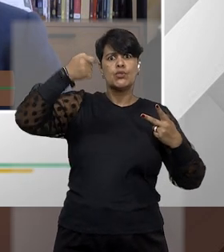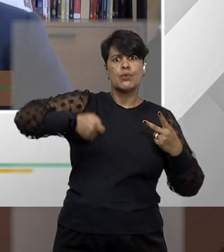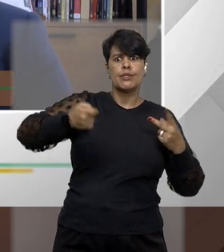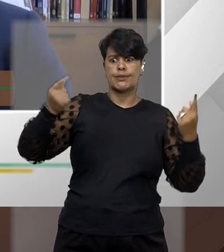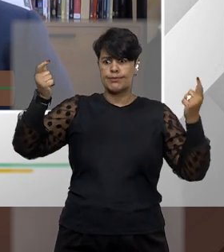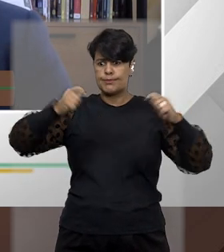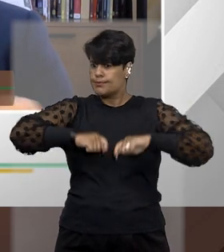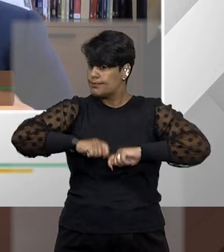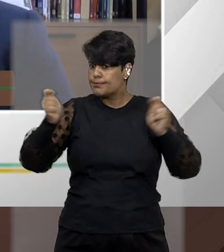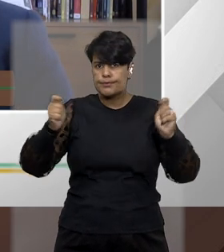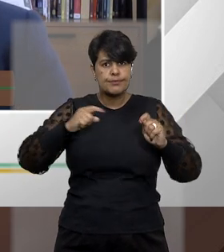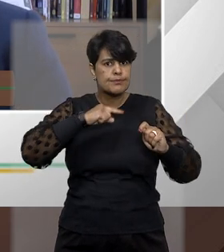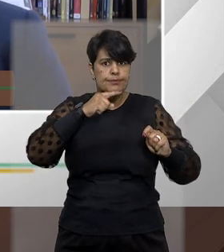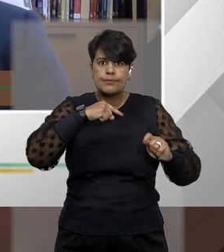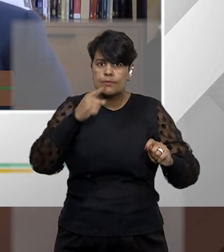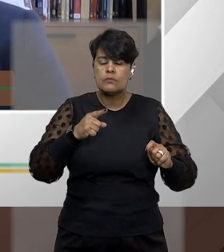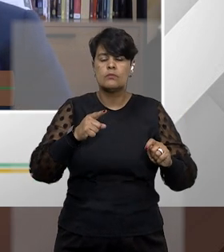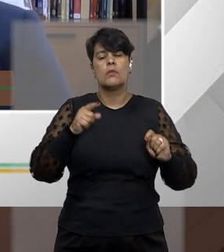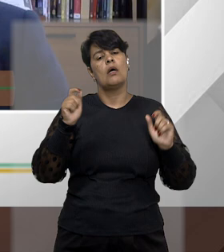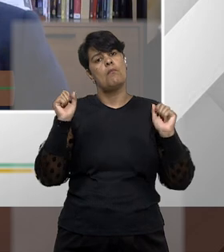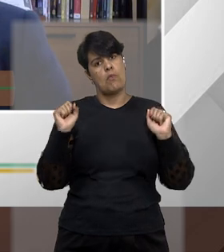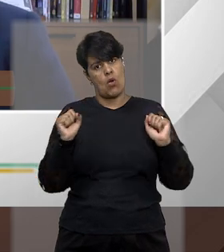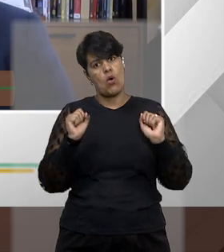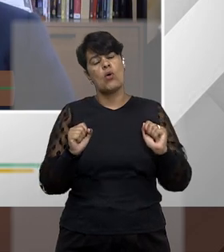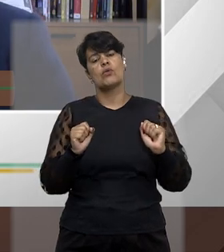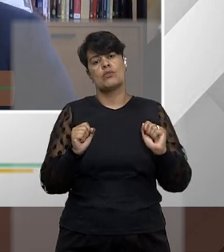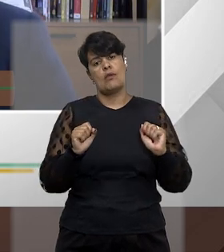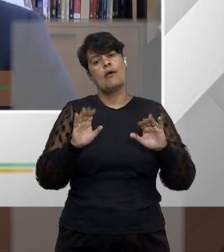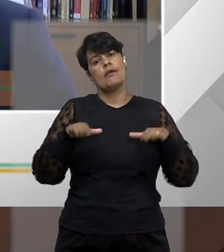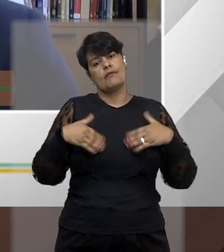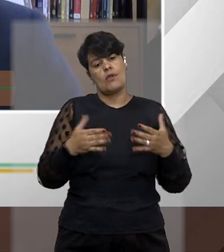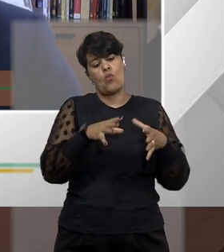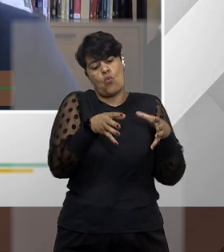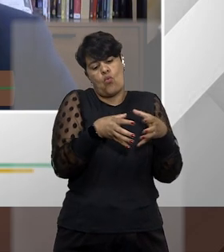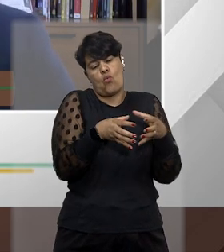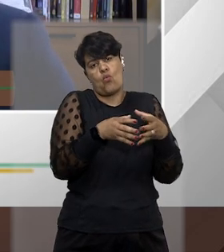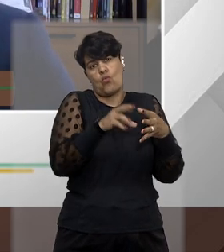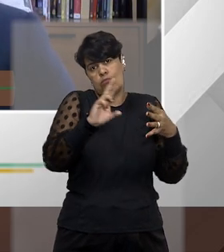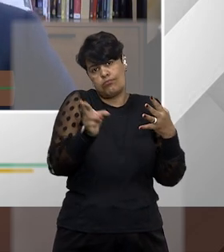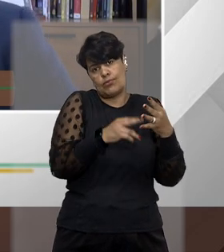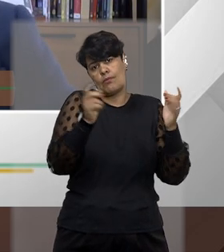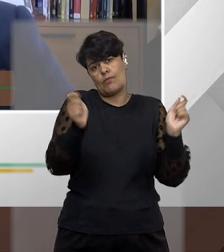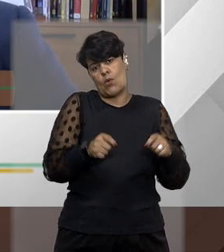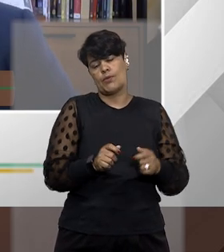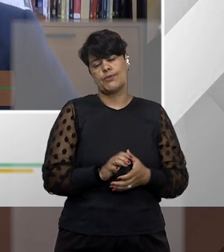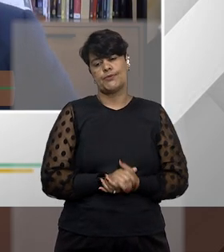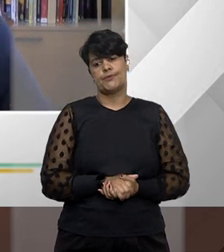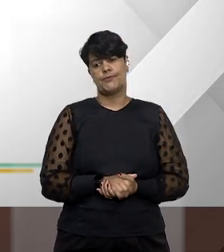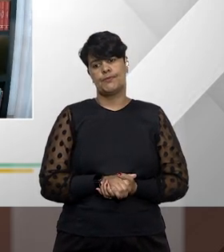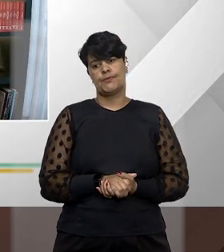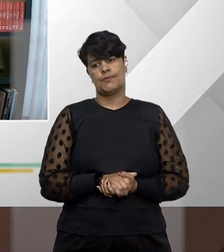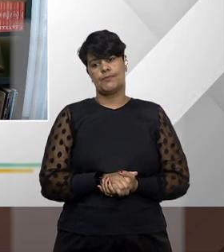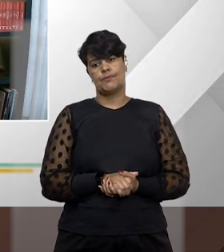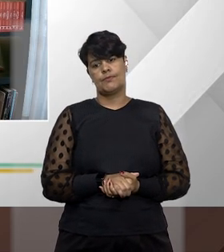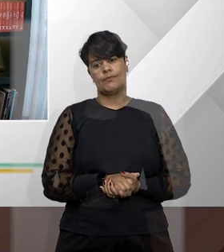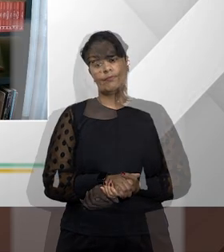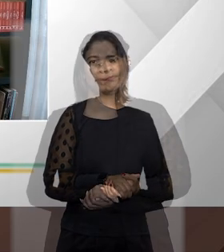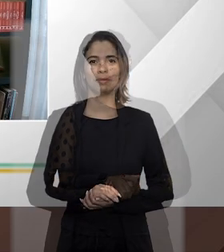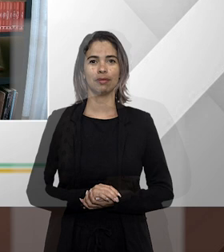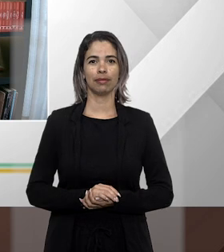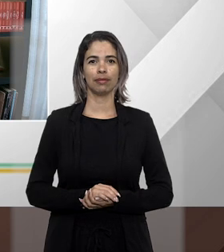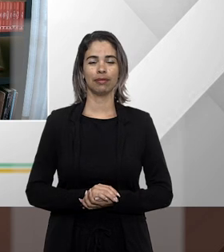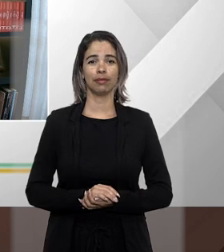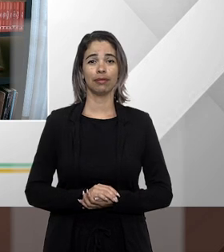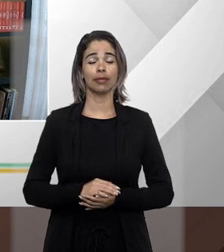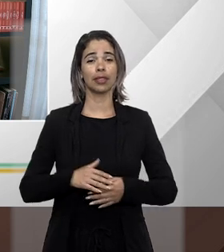incompetente e nesses casos específicos quem vai julgar é a turma recursal ainda com você professor Diego